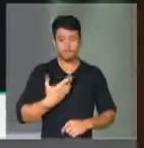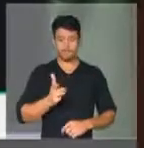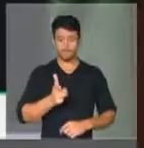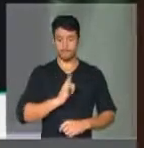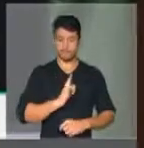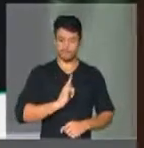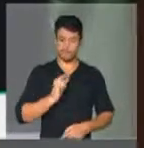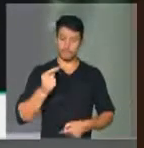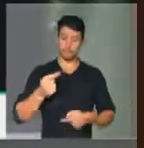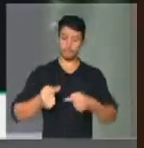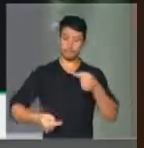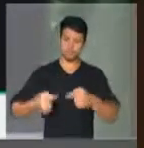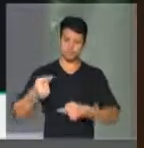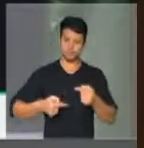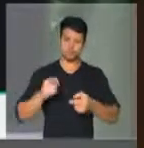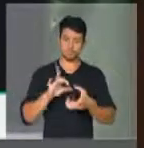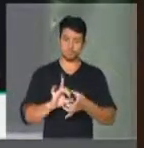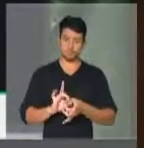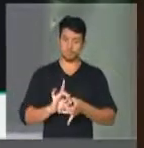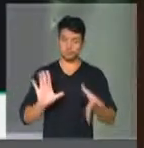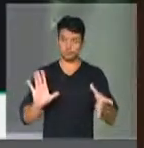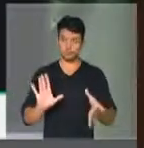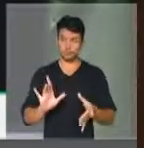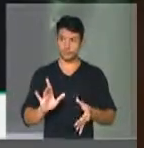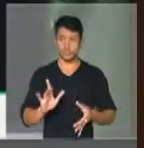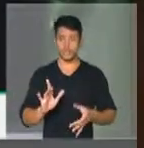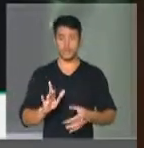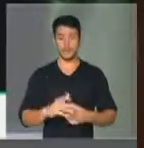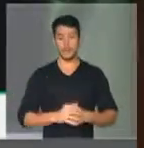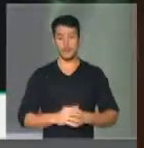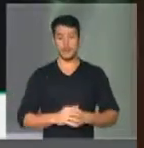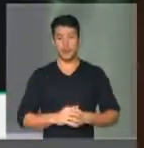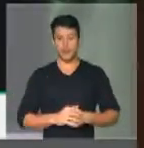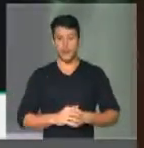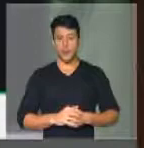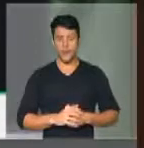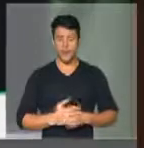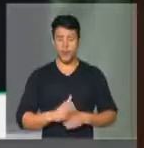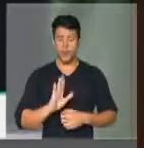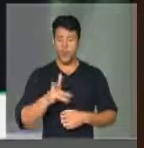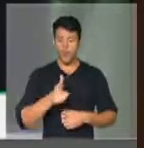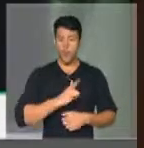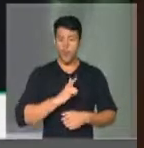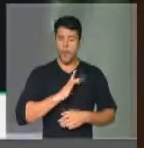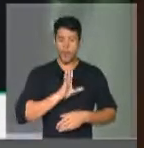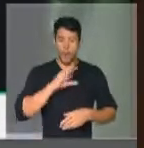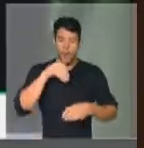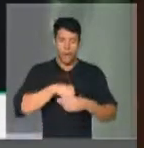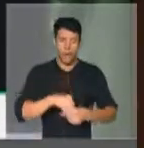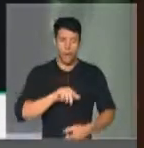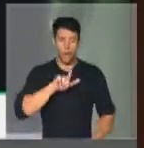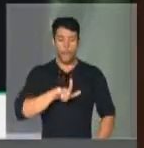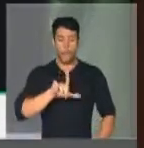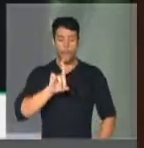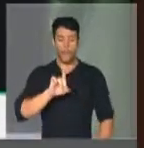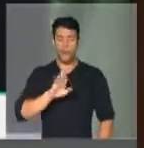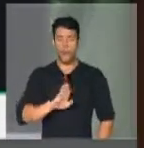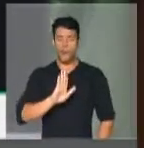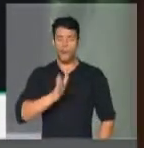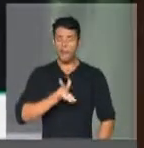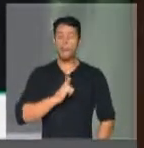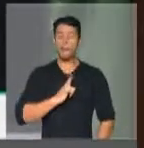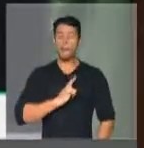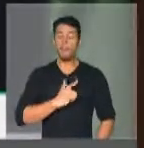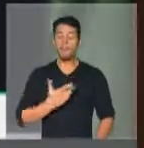tenham democraticamente e os professores sua liberdade. Está garantido lá na lei de diretrizes e